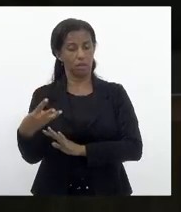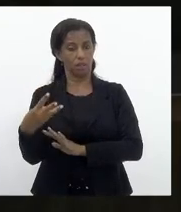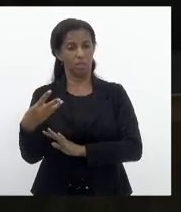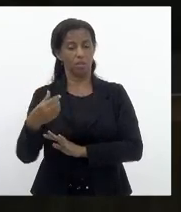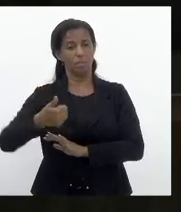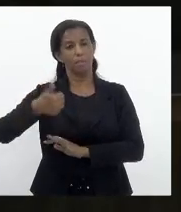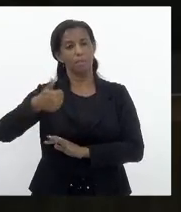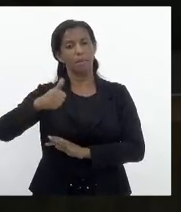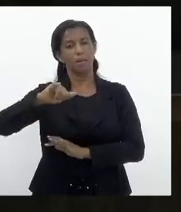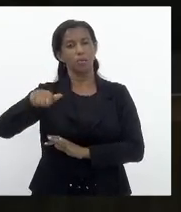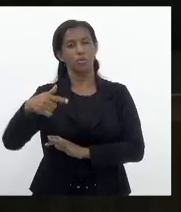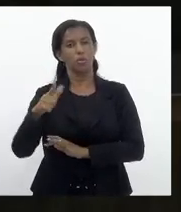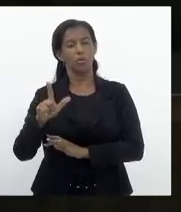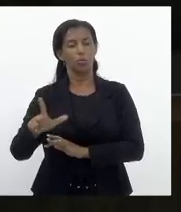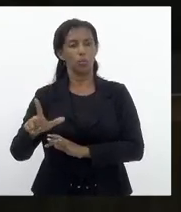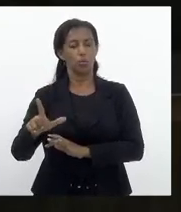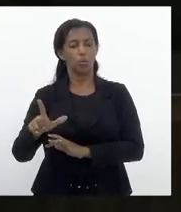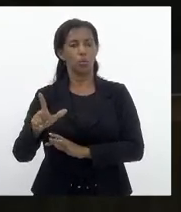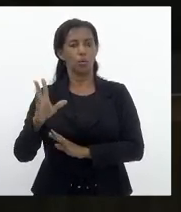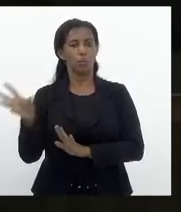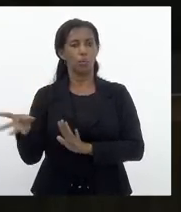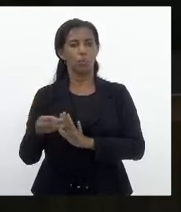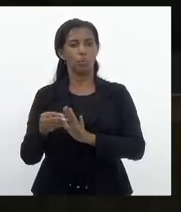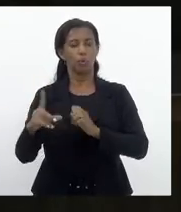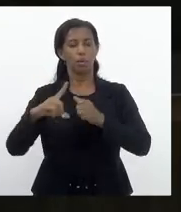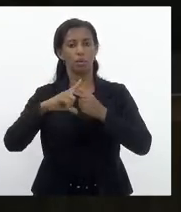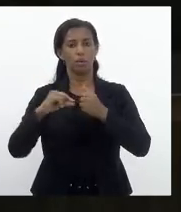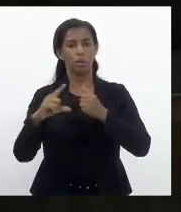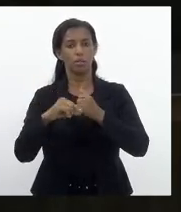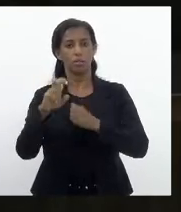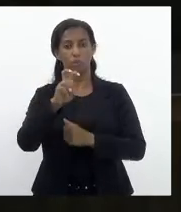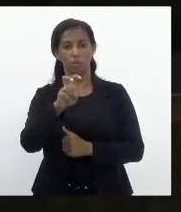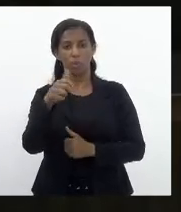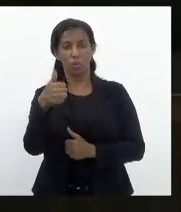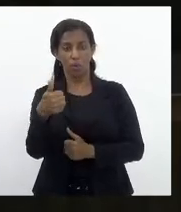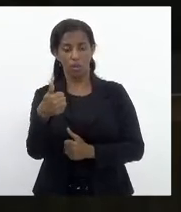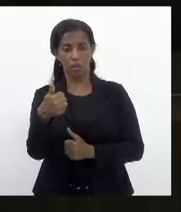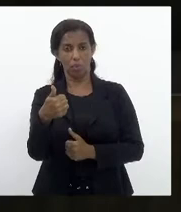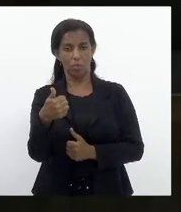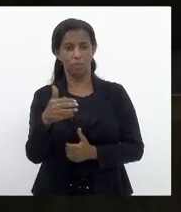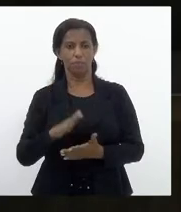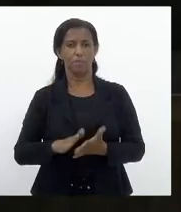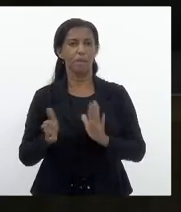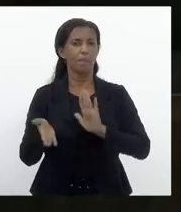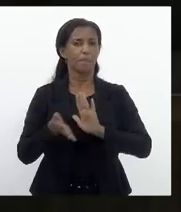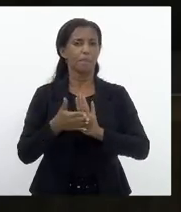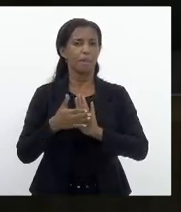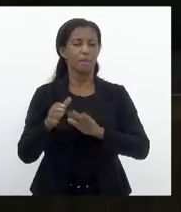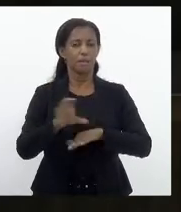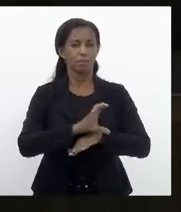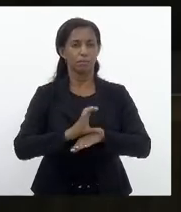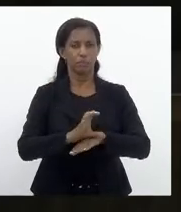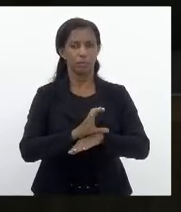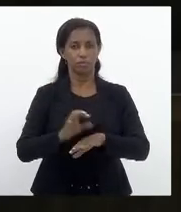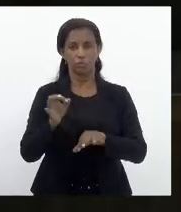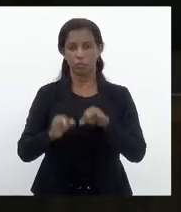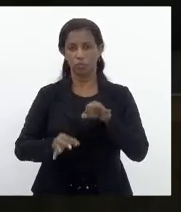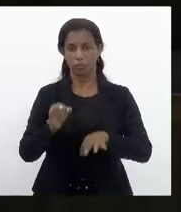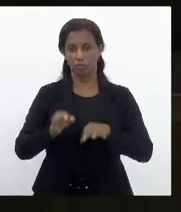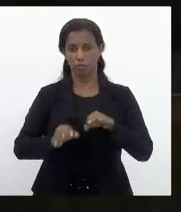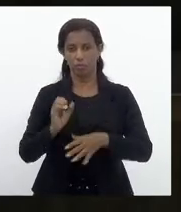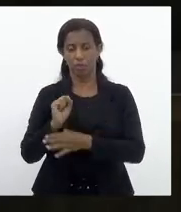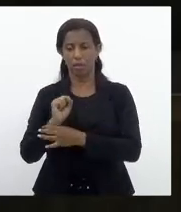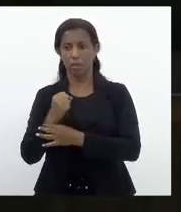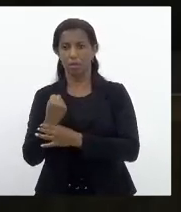julho de 1981, acrescentando o artigo 51A na forma que menciona, pendente de parecer das comissões de Constituição e Justiça, de